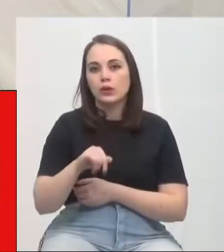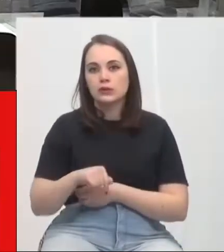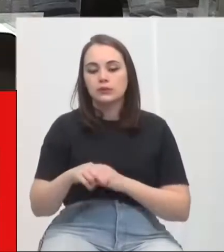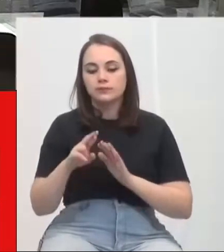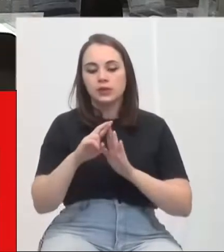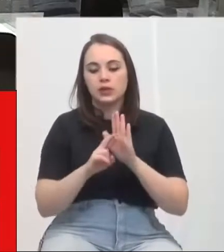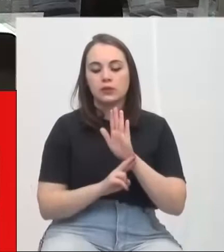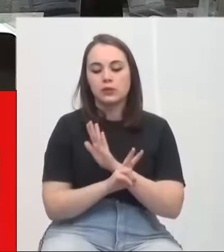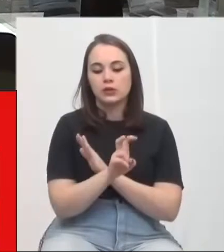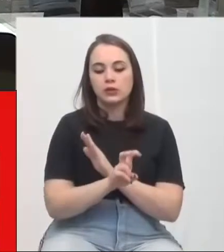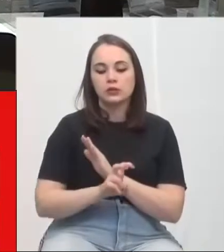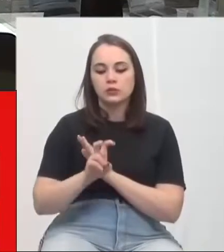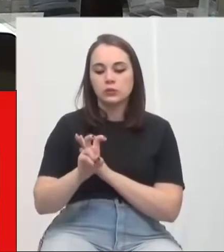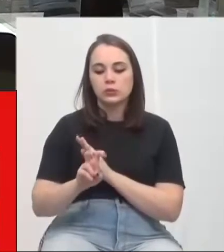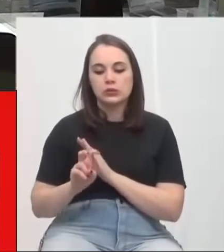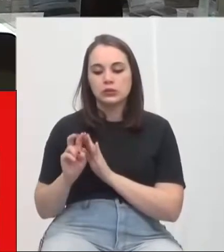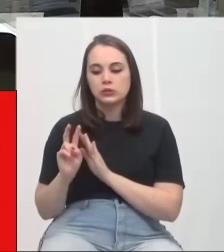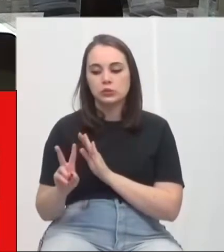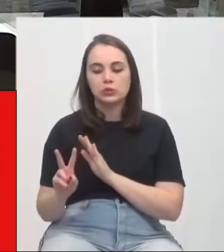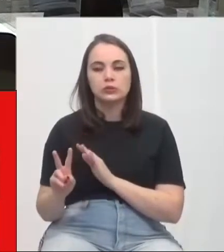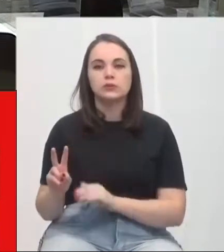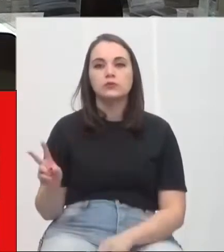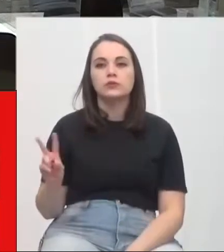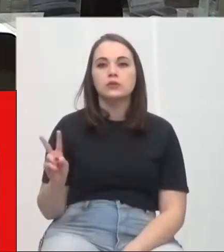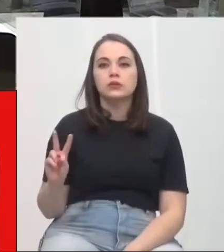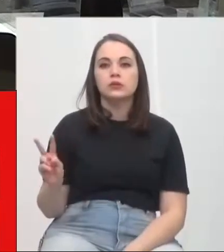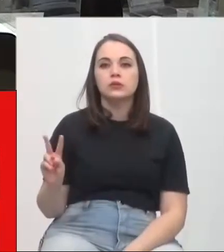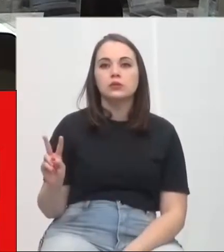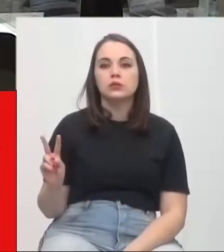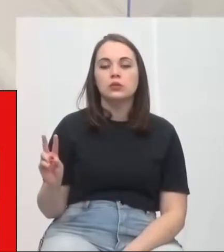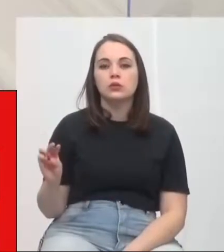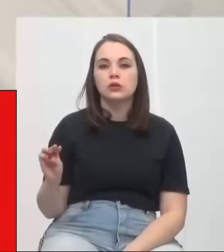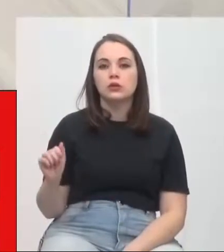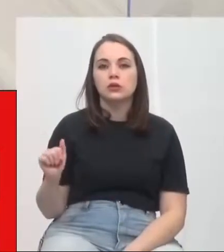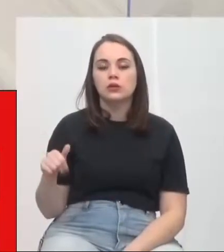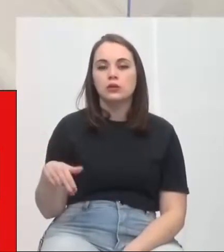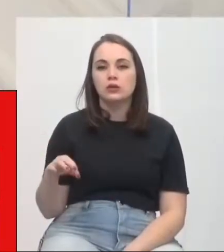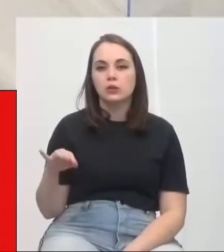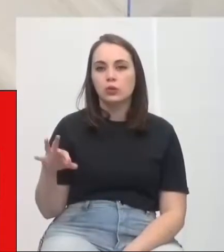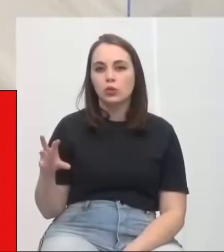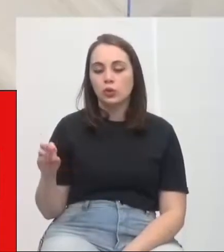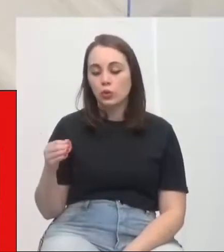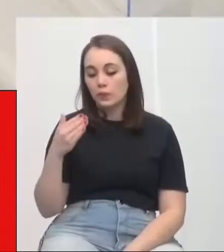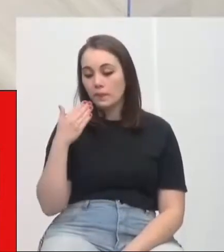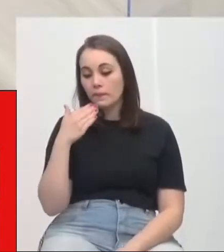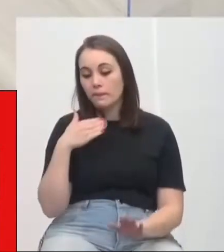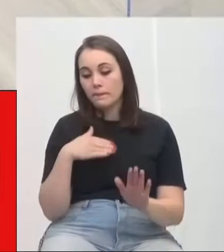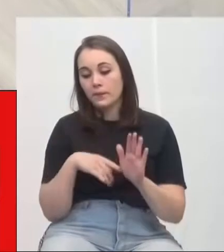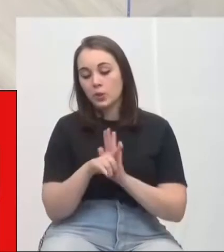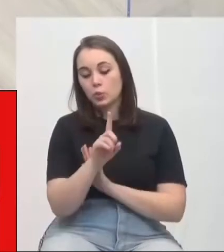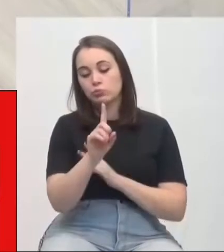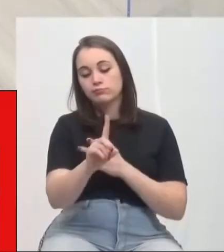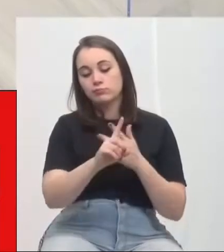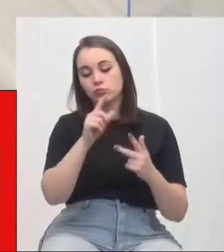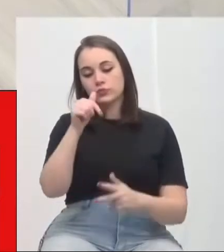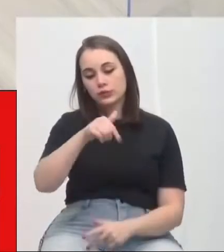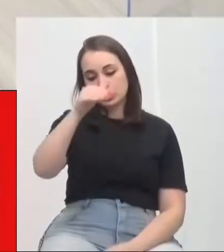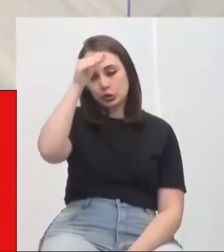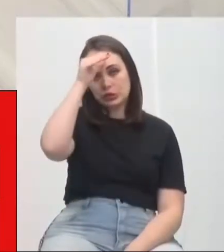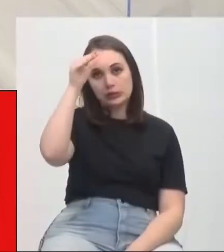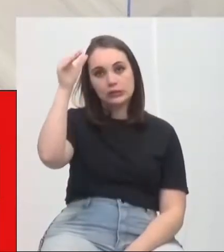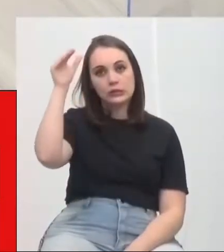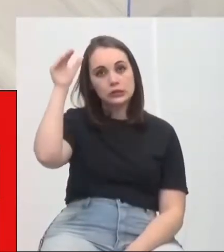Requerimento 552-2021, autor do vereador Antônio Manuel, envio de expediente ao chefe do Poder Executivo